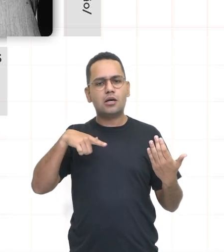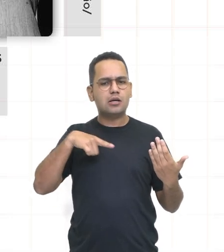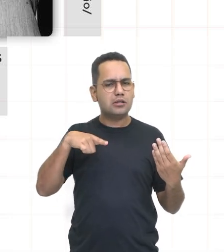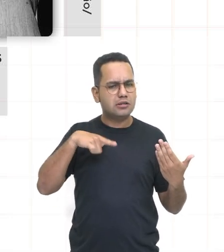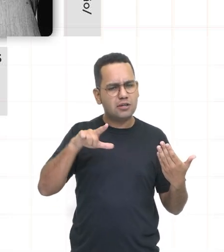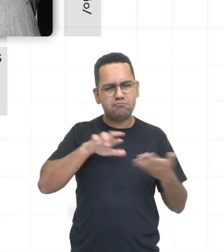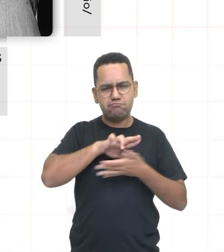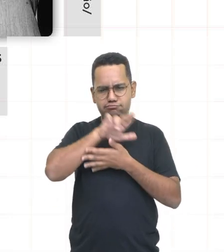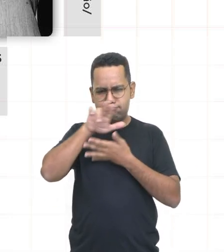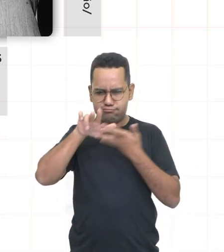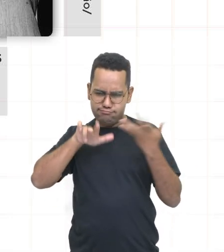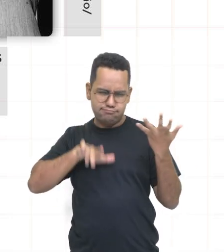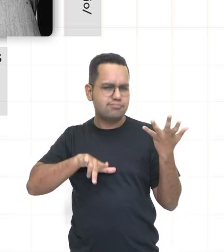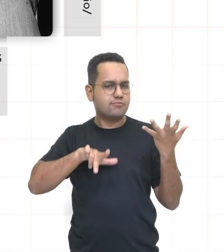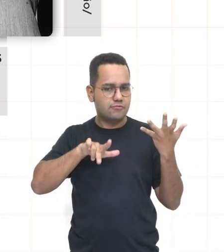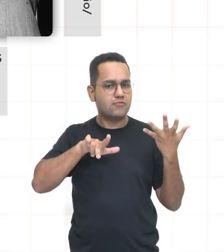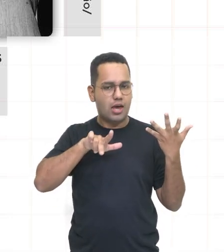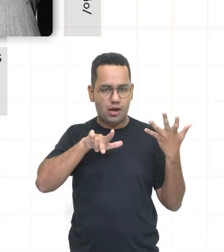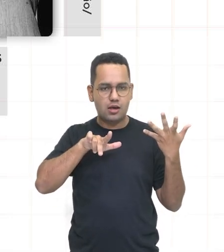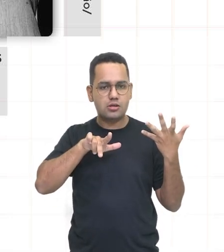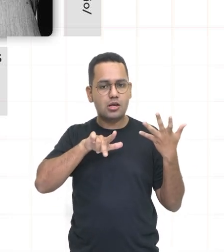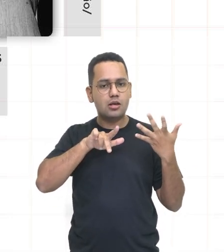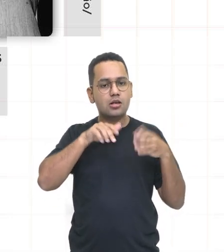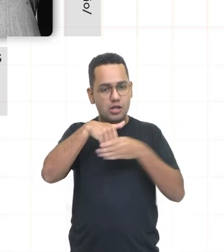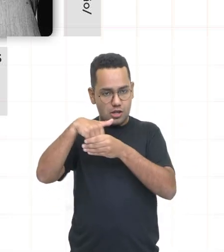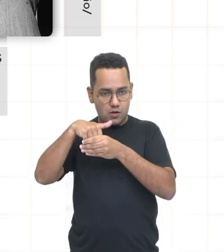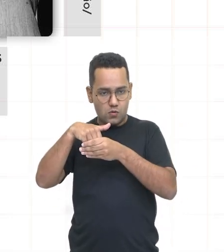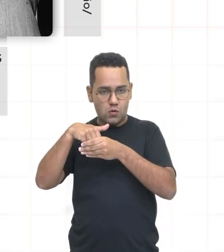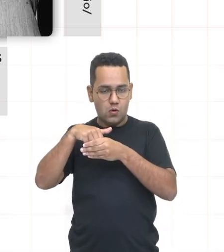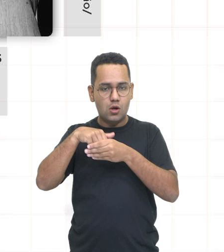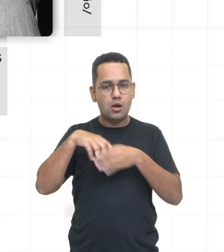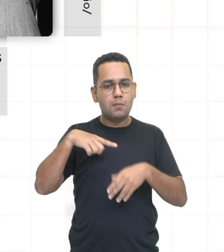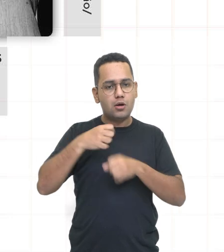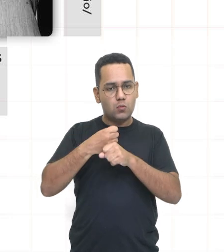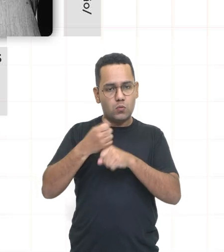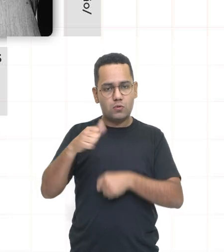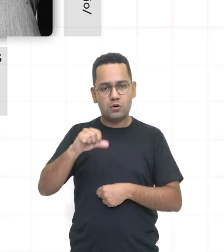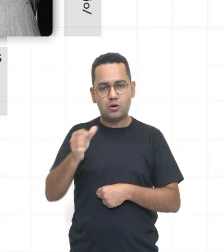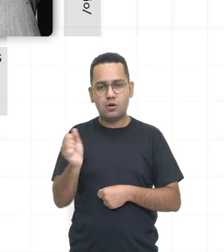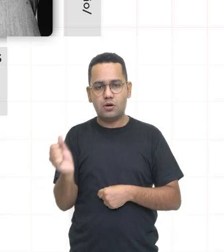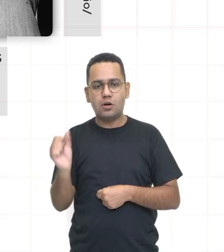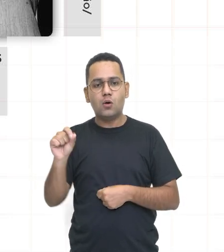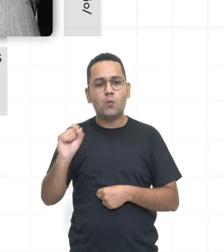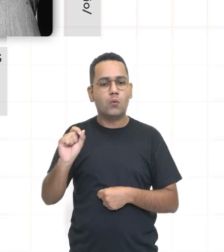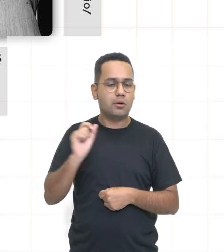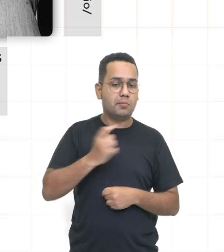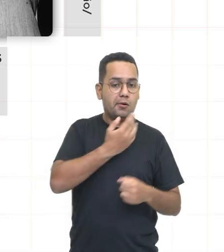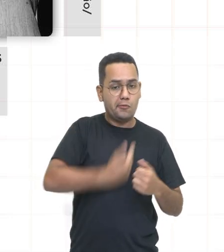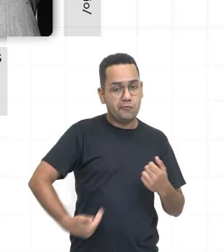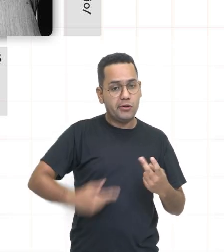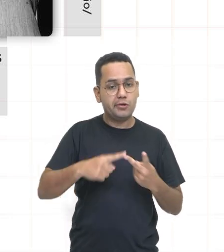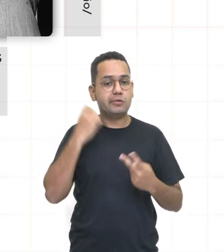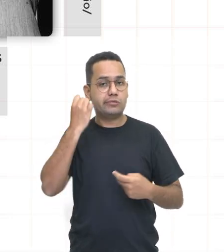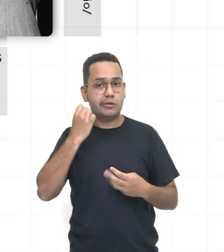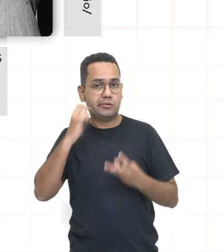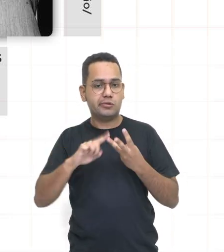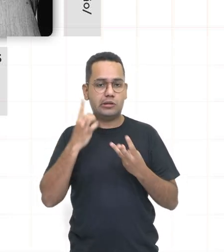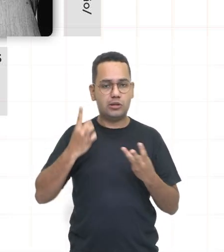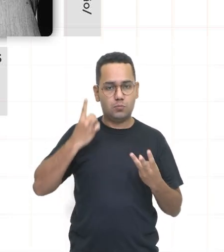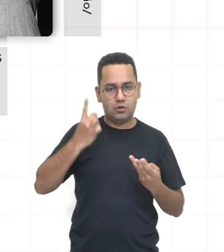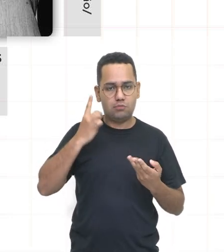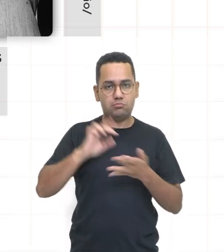gerais no final de 1986 para eleições de governadores senadores e